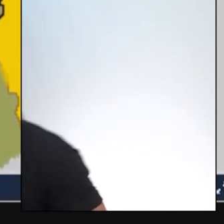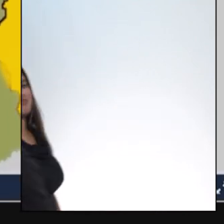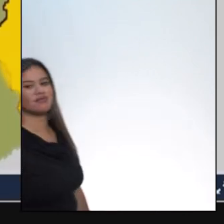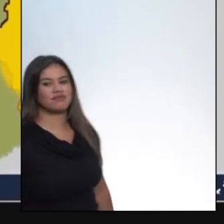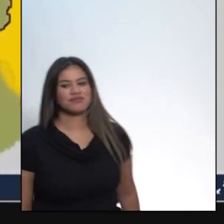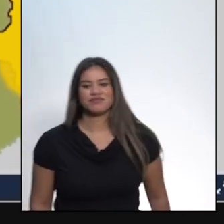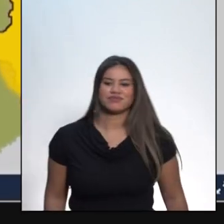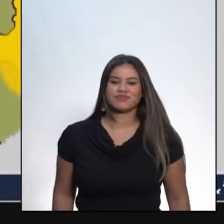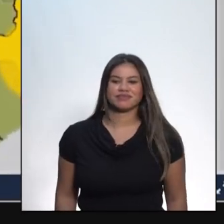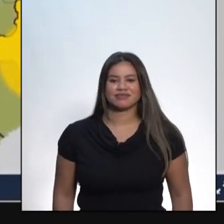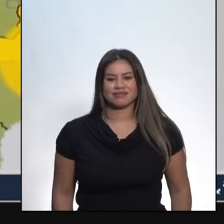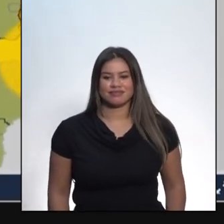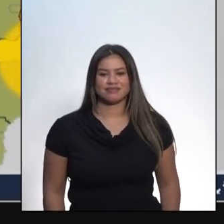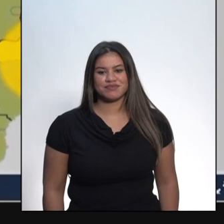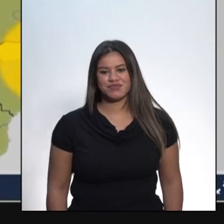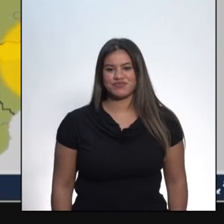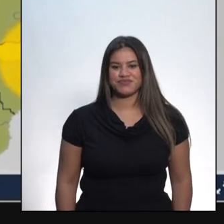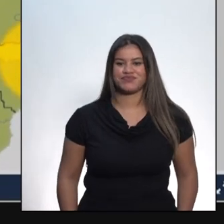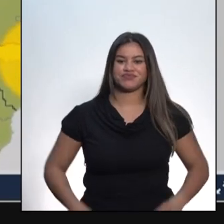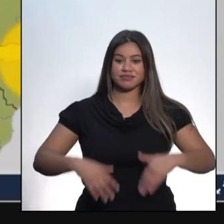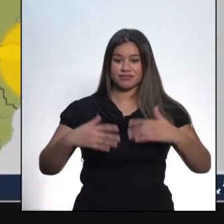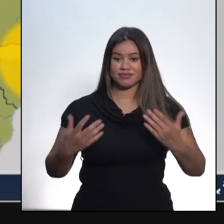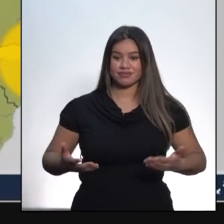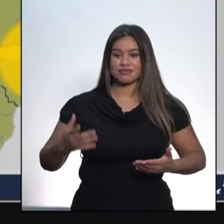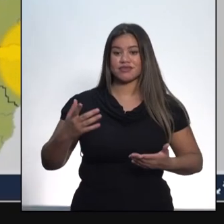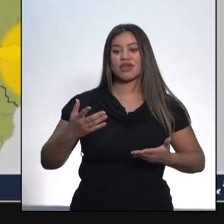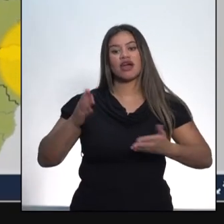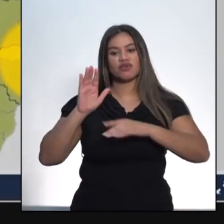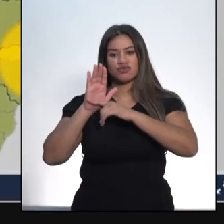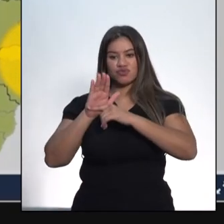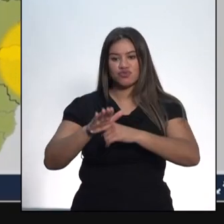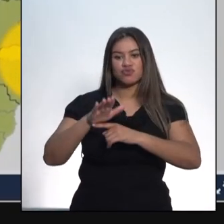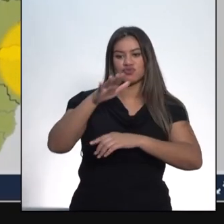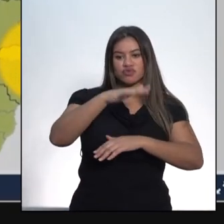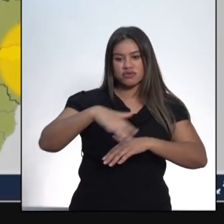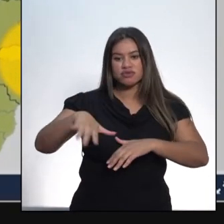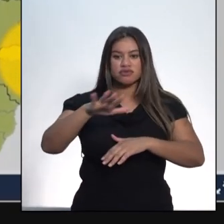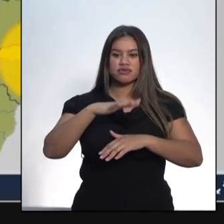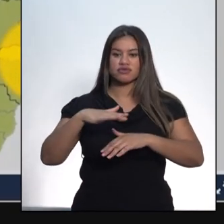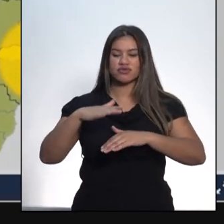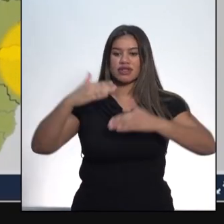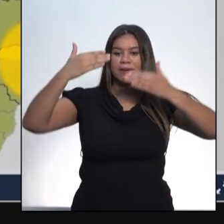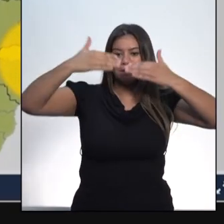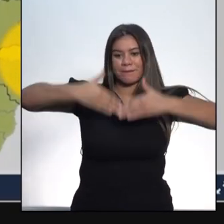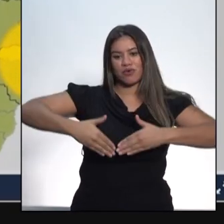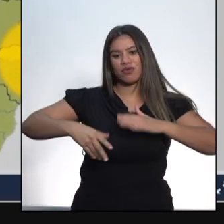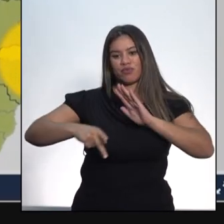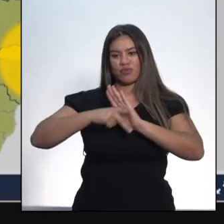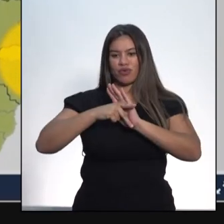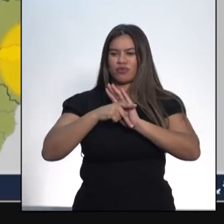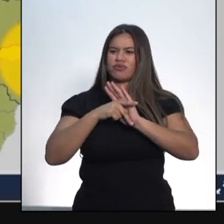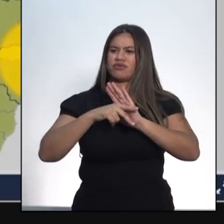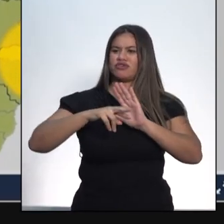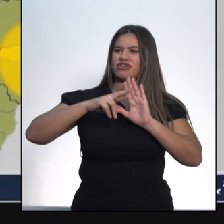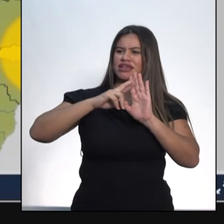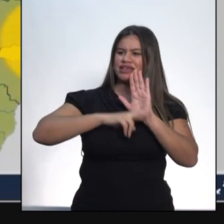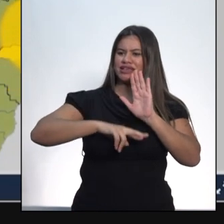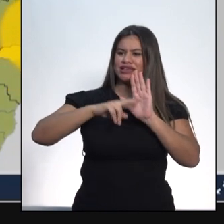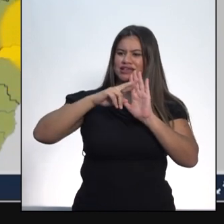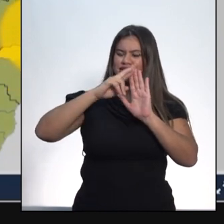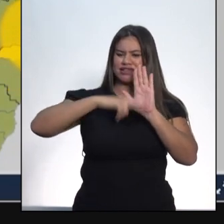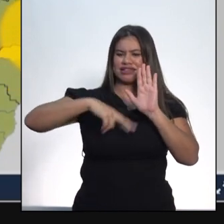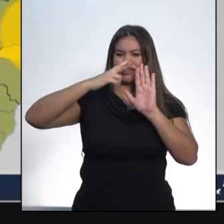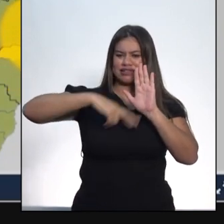inicial minúscula. Então, isso vai te ajudar muito na sua prova de redação do Enem. Quando